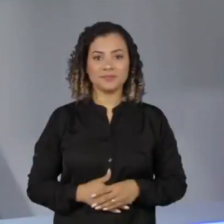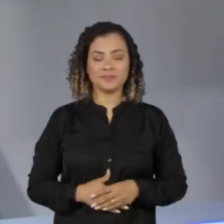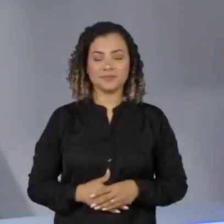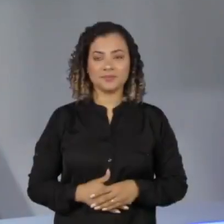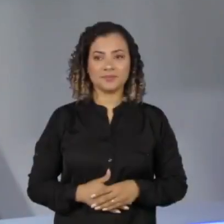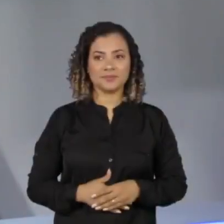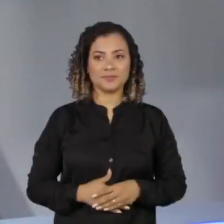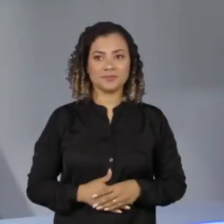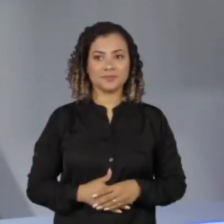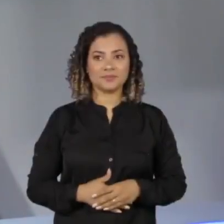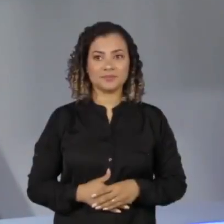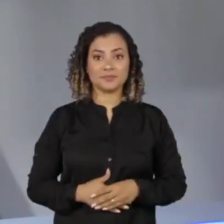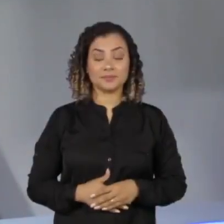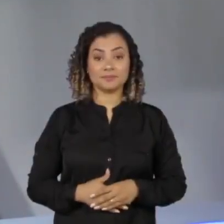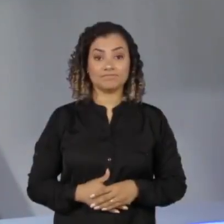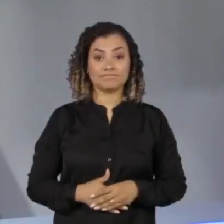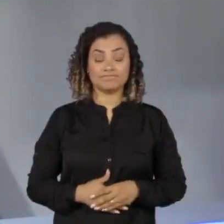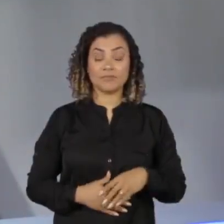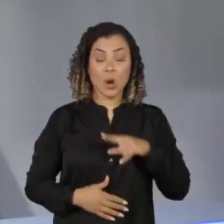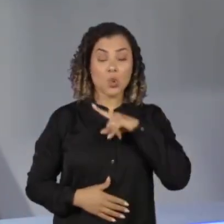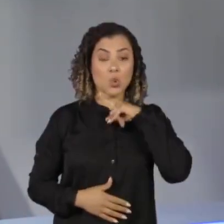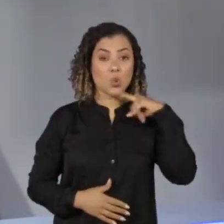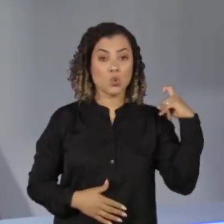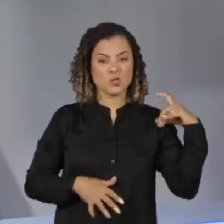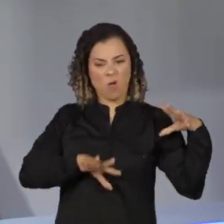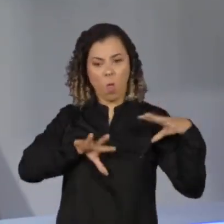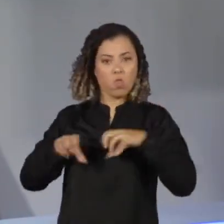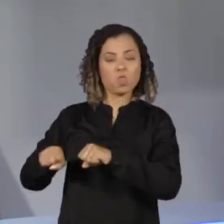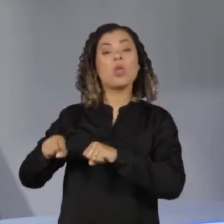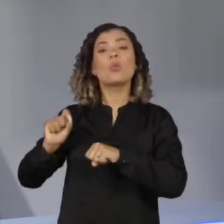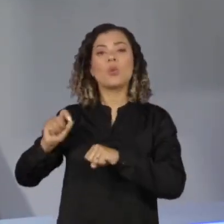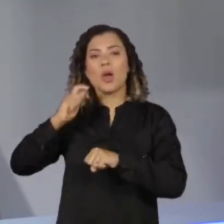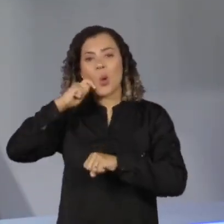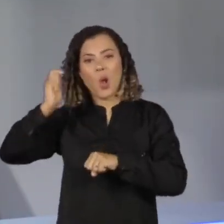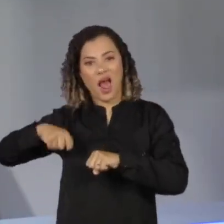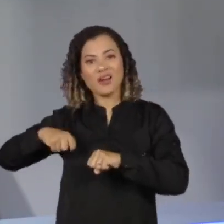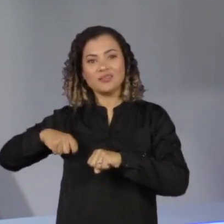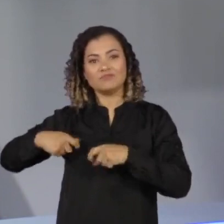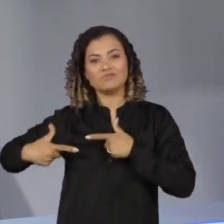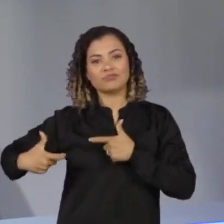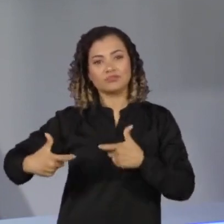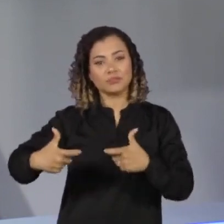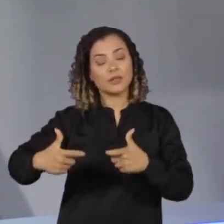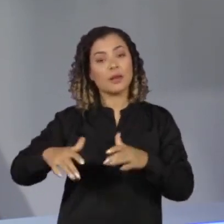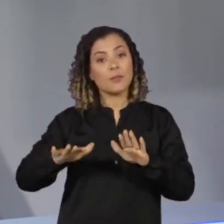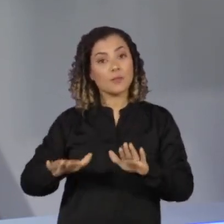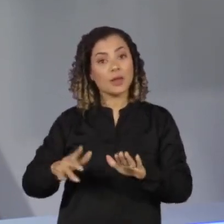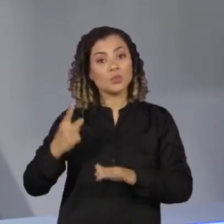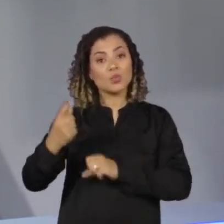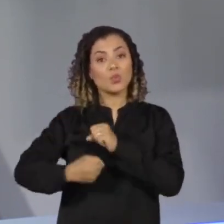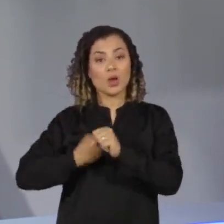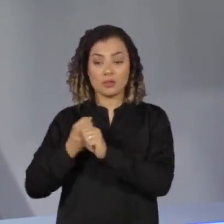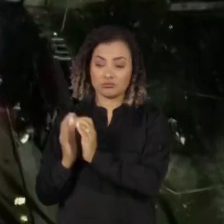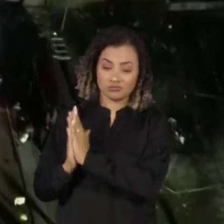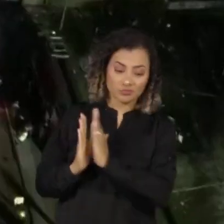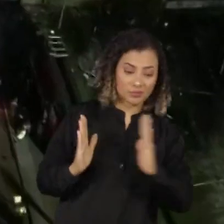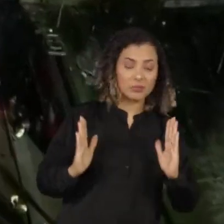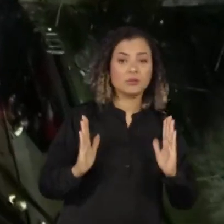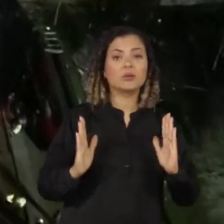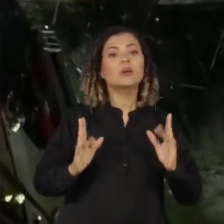A invasão da Ucrânia pela Rússia completa um ano sem solução no horizonte e com impactos globais.